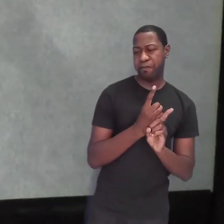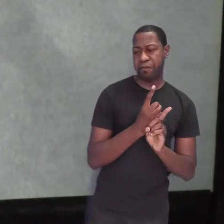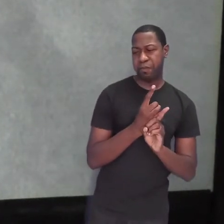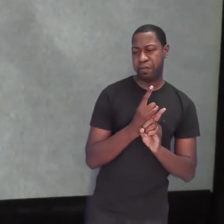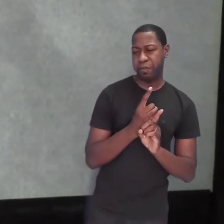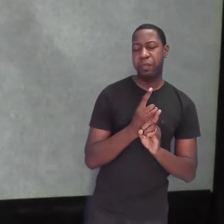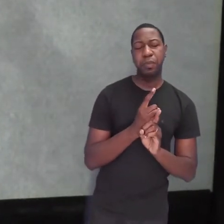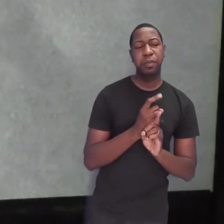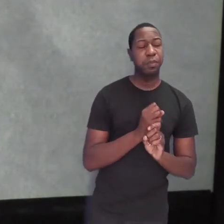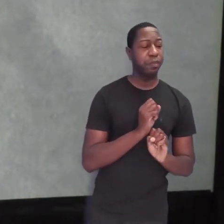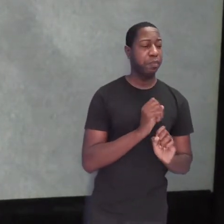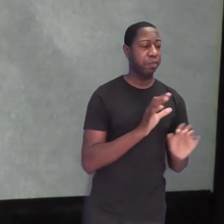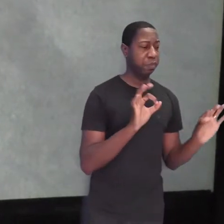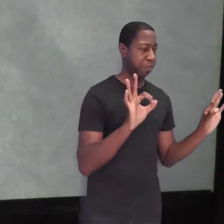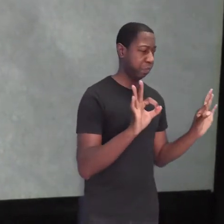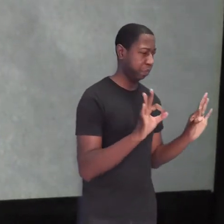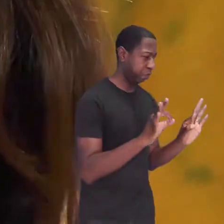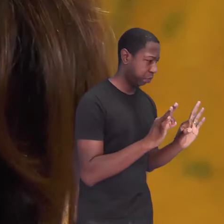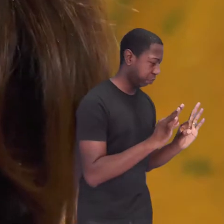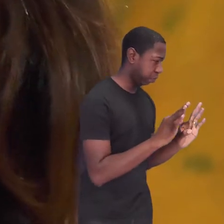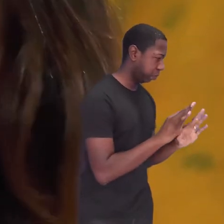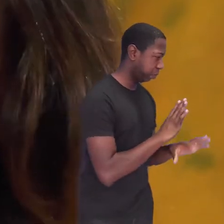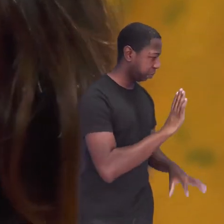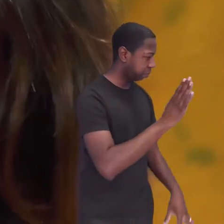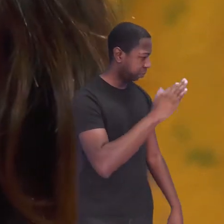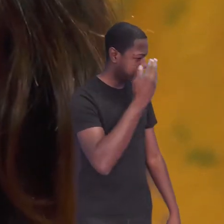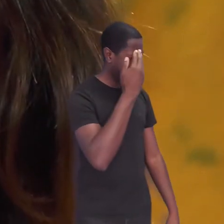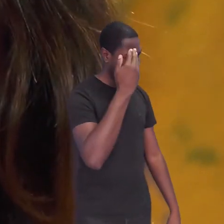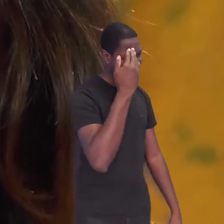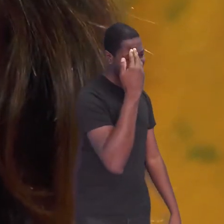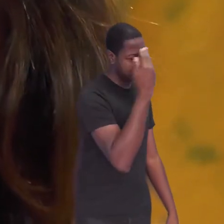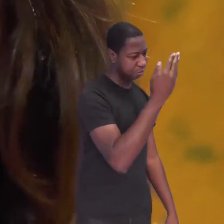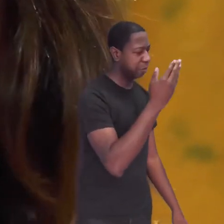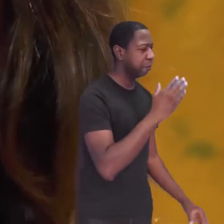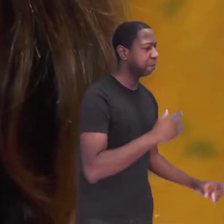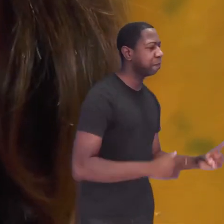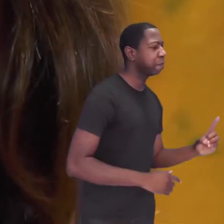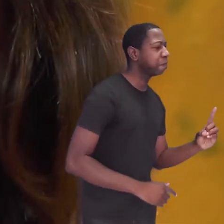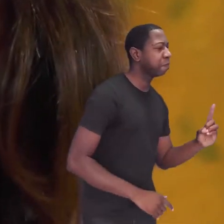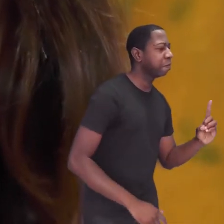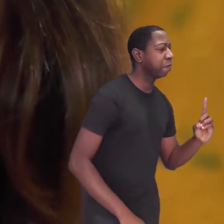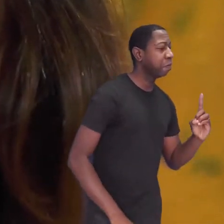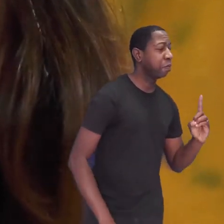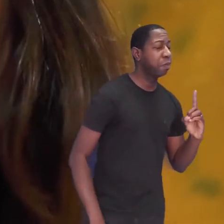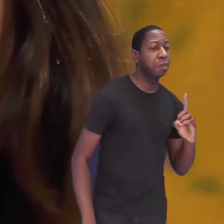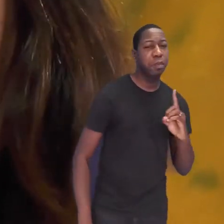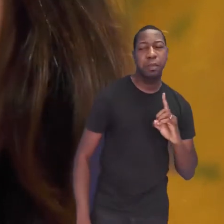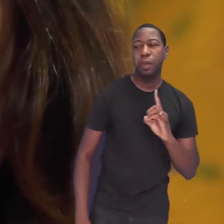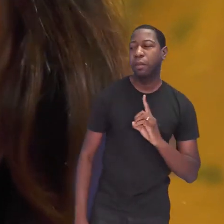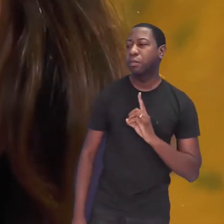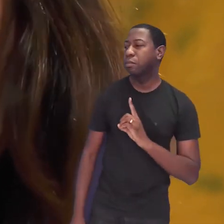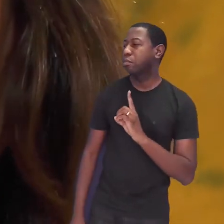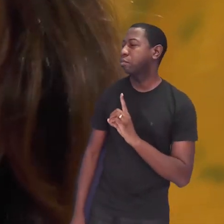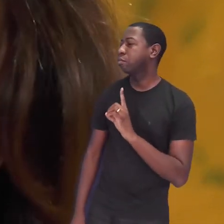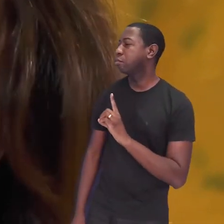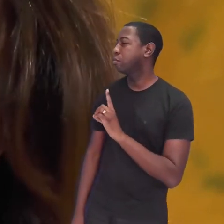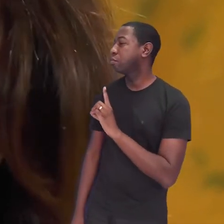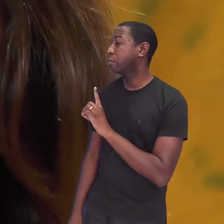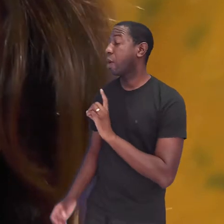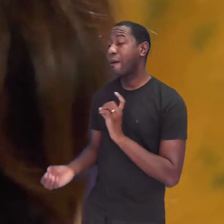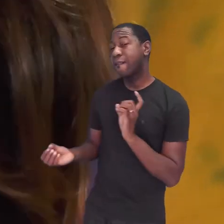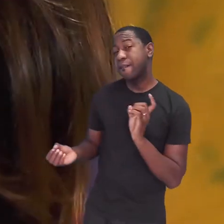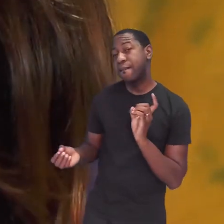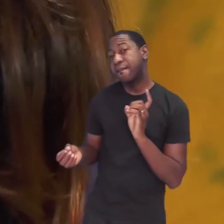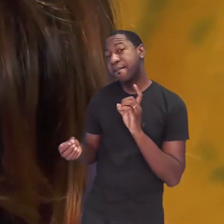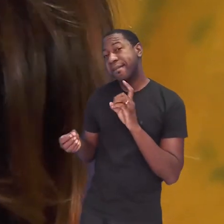Se pôs a caminho de volta do seu reino. Chegando lá, bateu de porta em porta